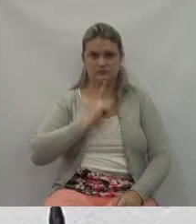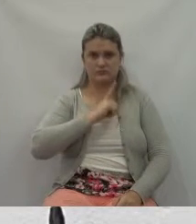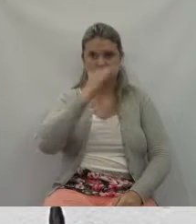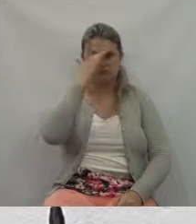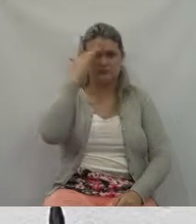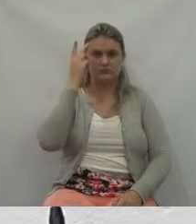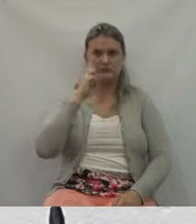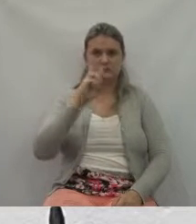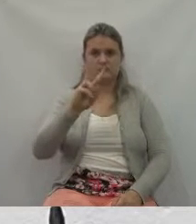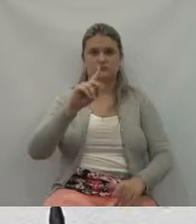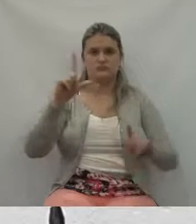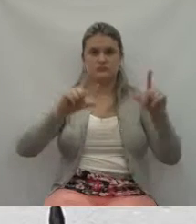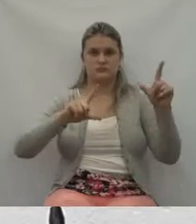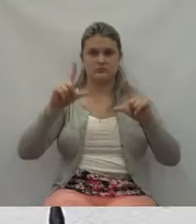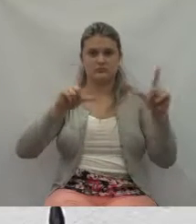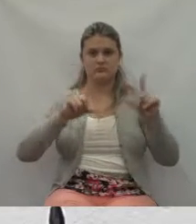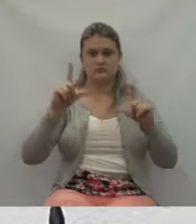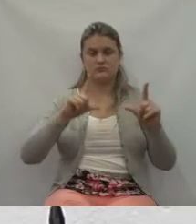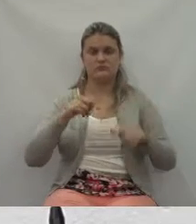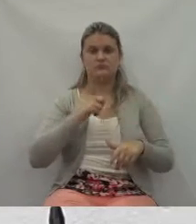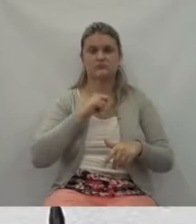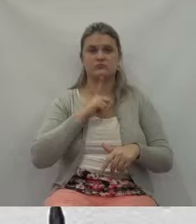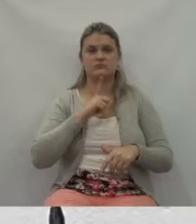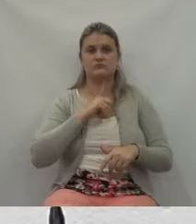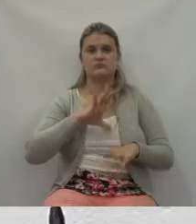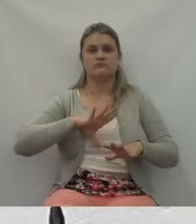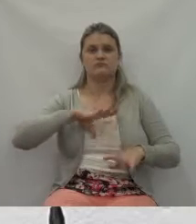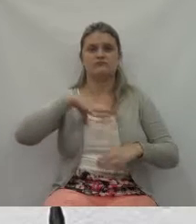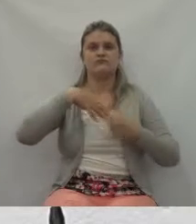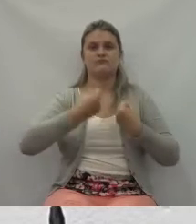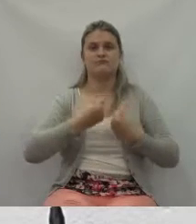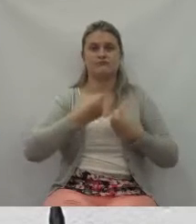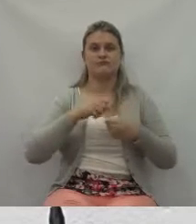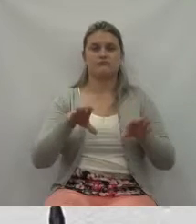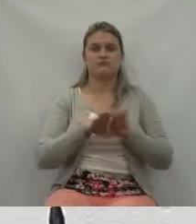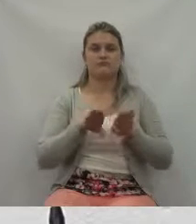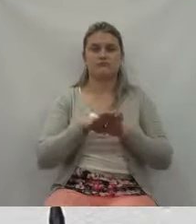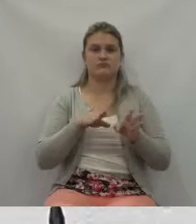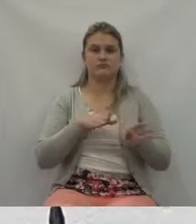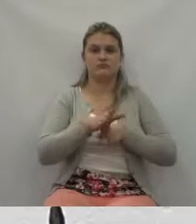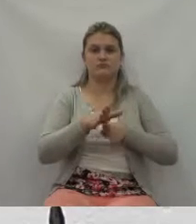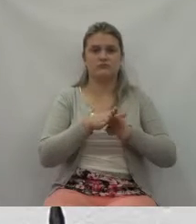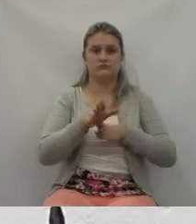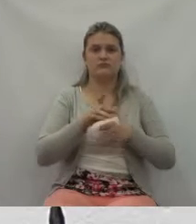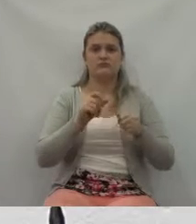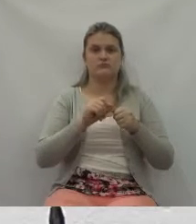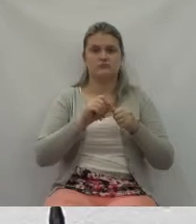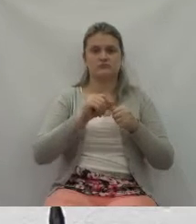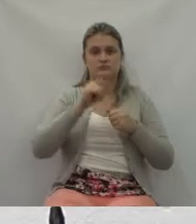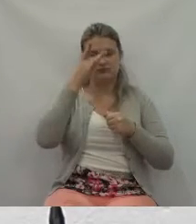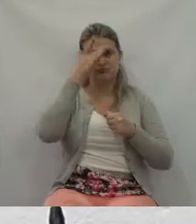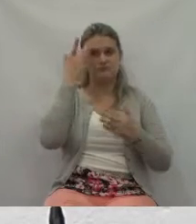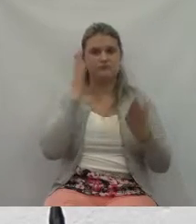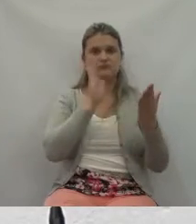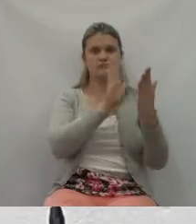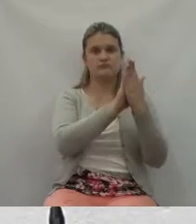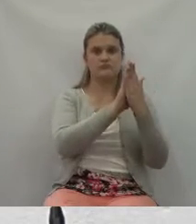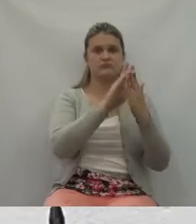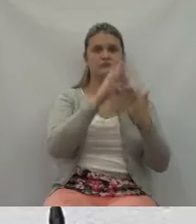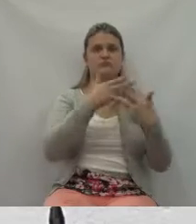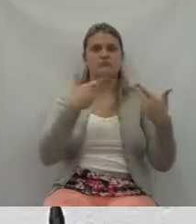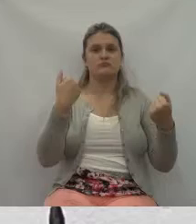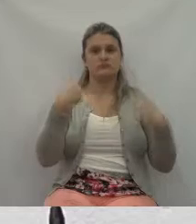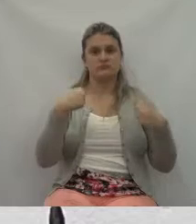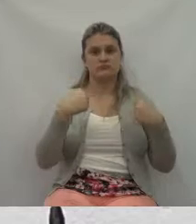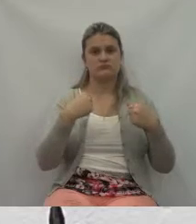têm-me dado coragem e incentivo para que a gente enfrente as coisas que temos que enfrentar aqui. Porque